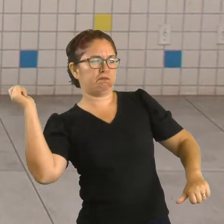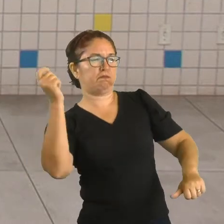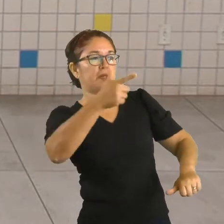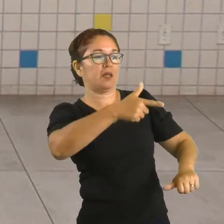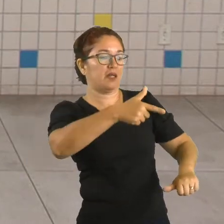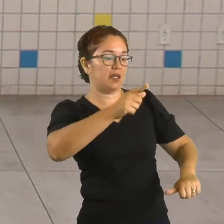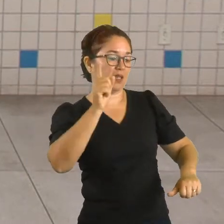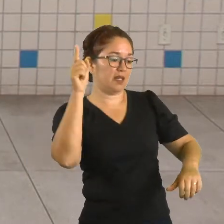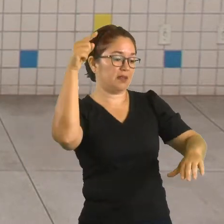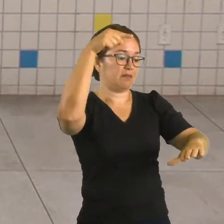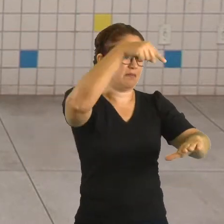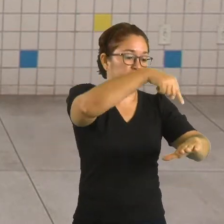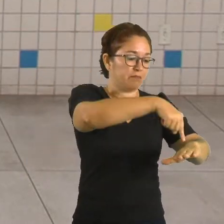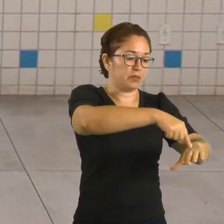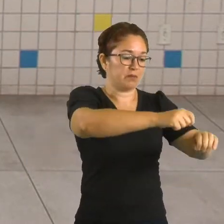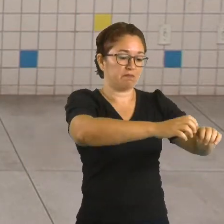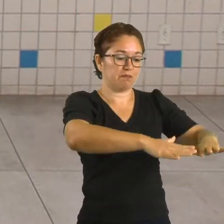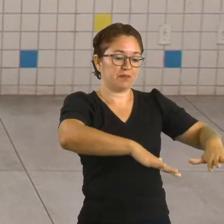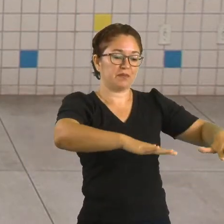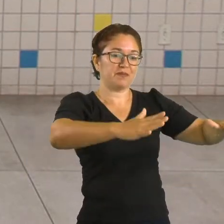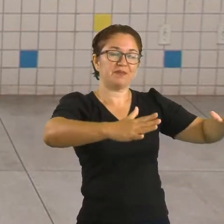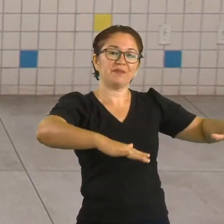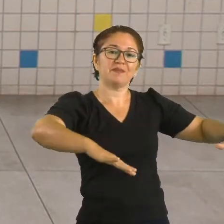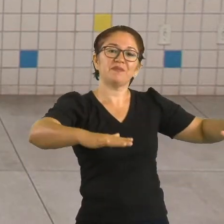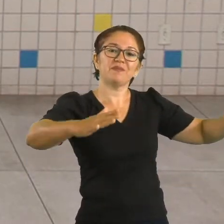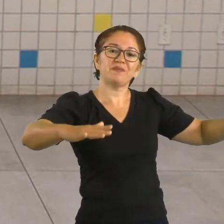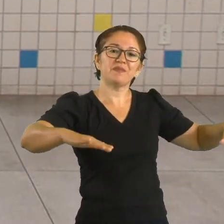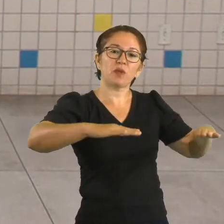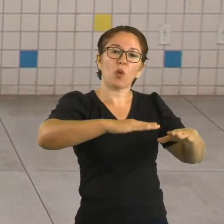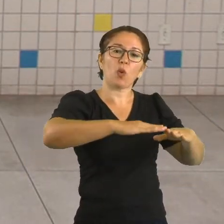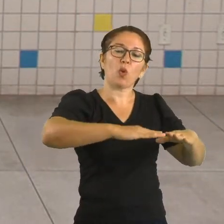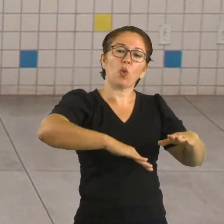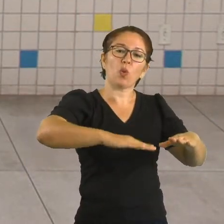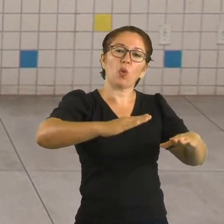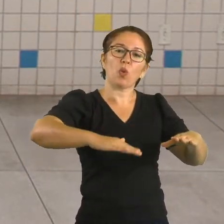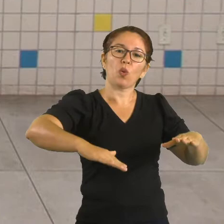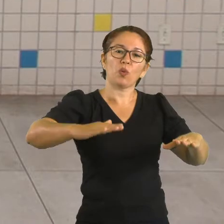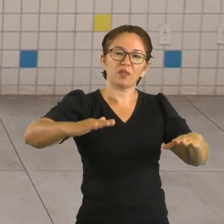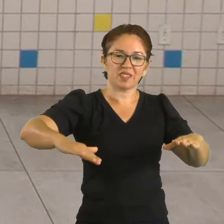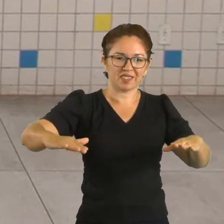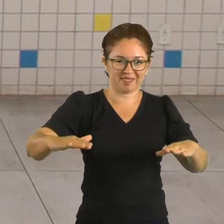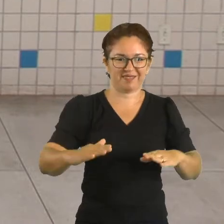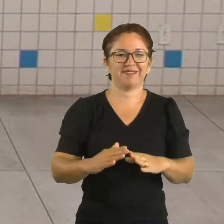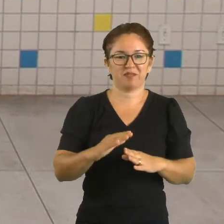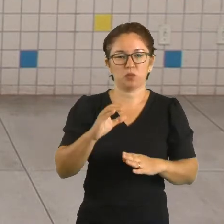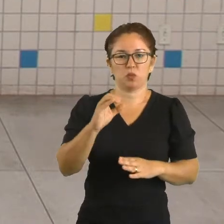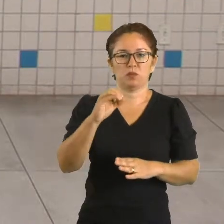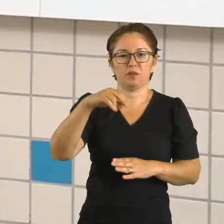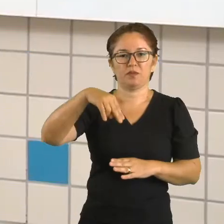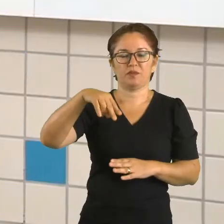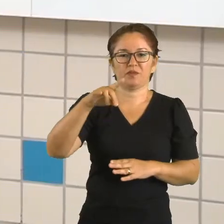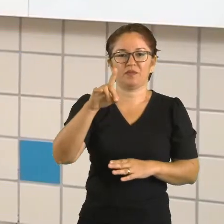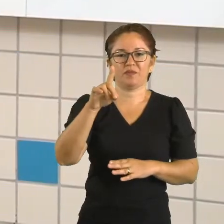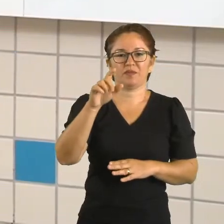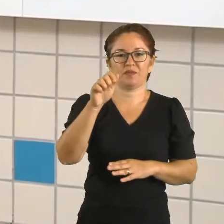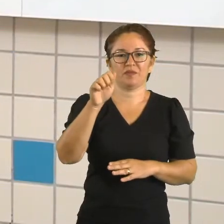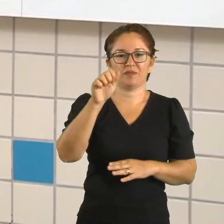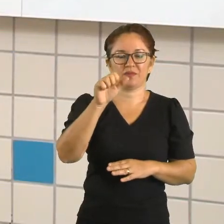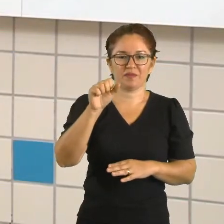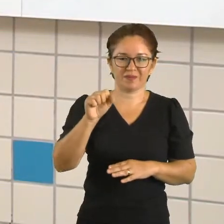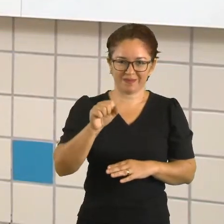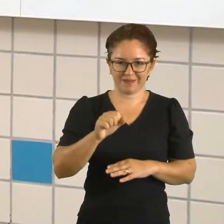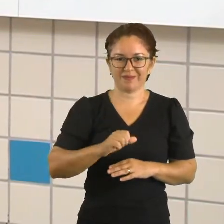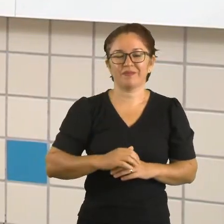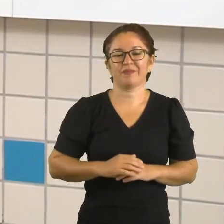ondas. Essas ondas são nada mais que uma perturbação que vai através, que são